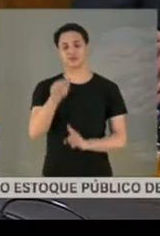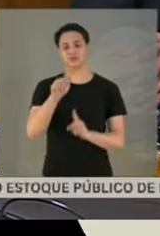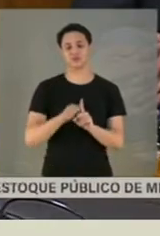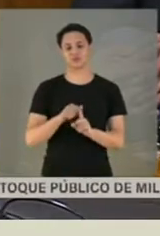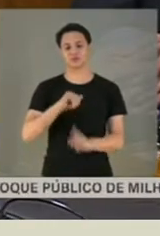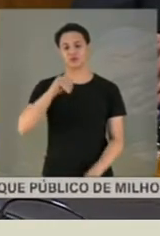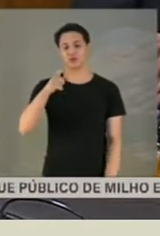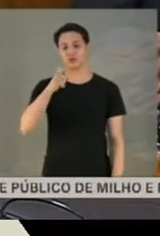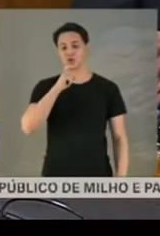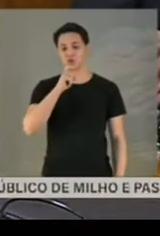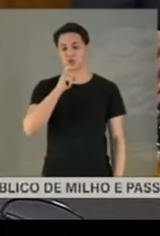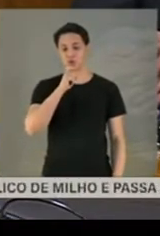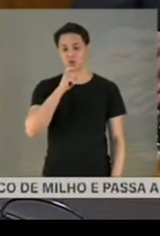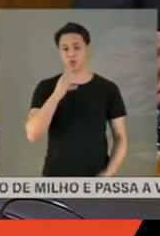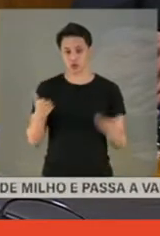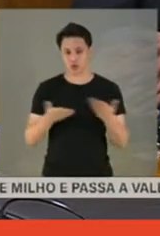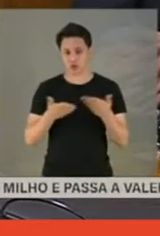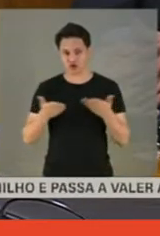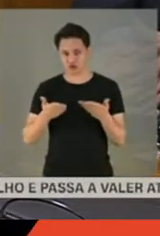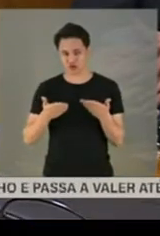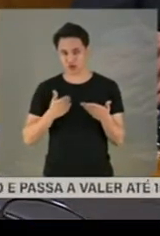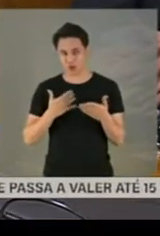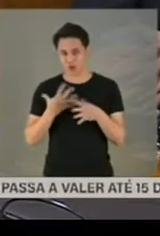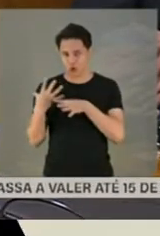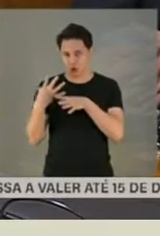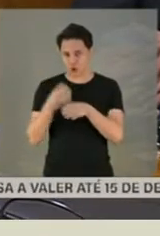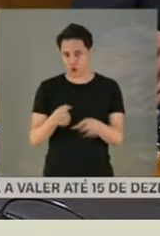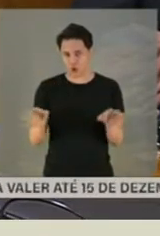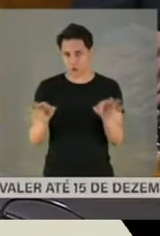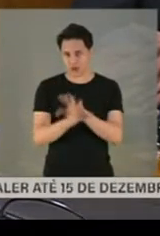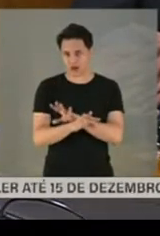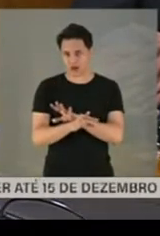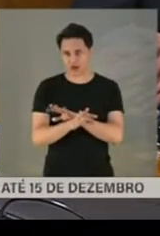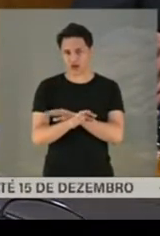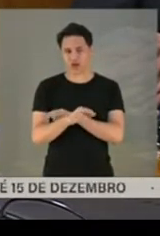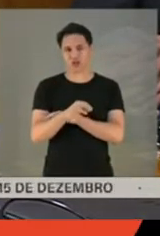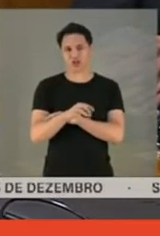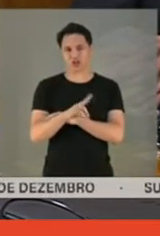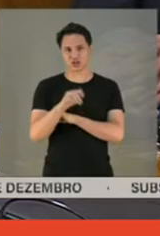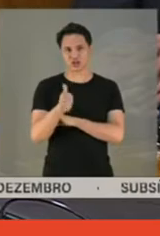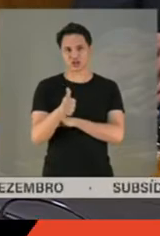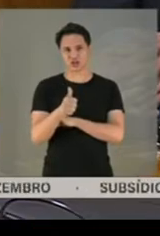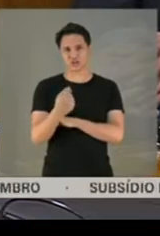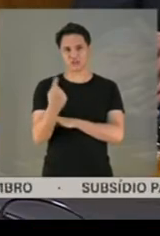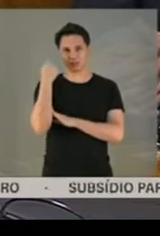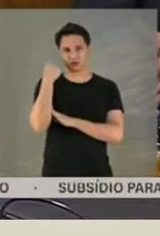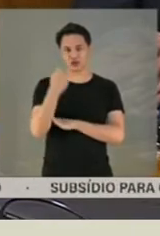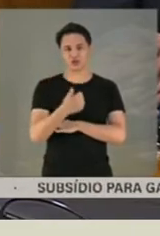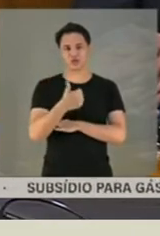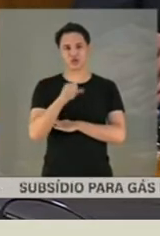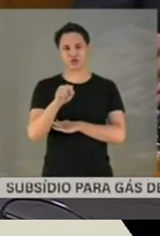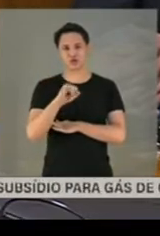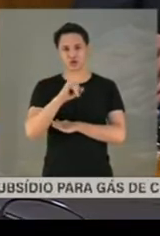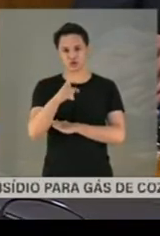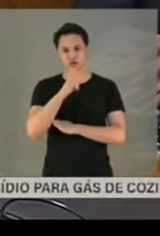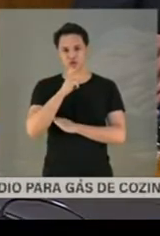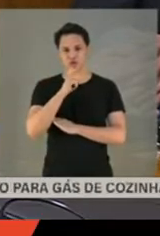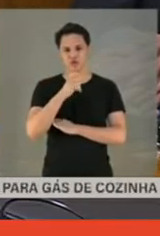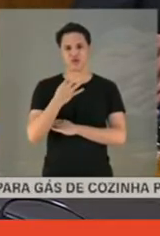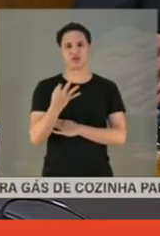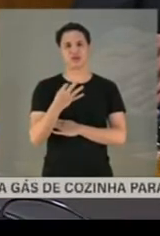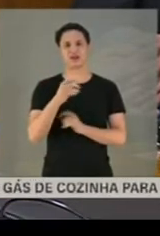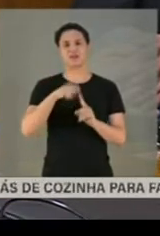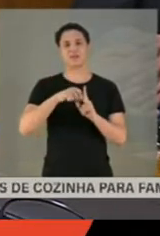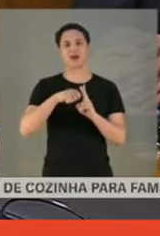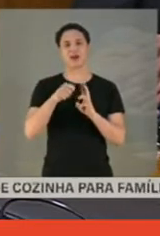faz exatamente, 18 de julho, faz exatamente três meses eu fui acometido